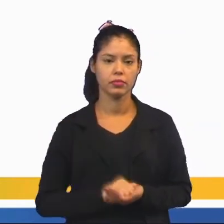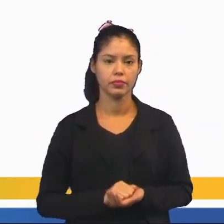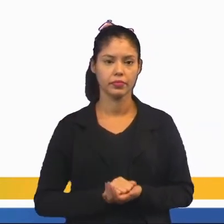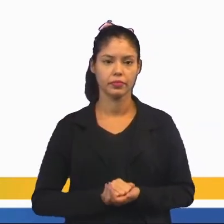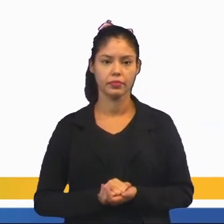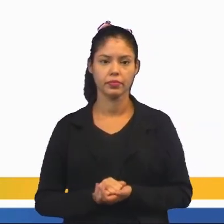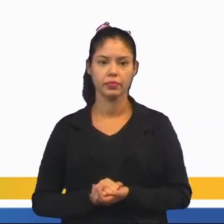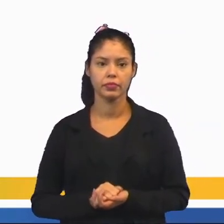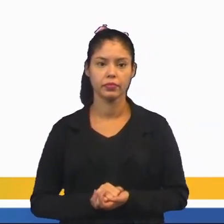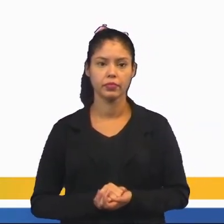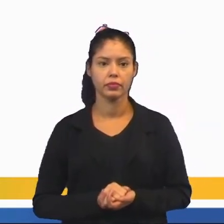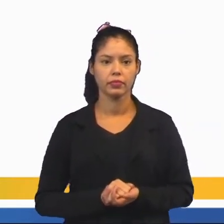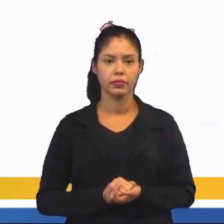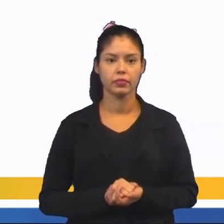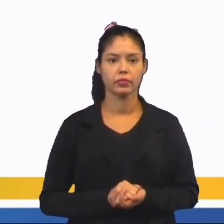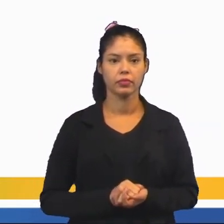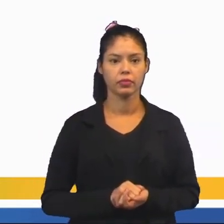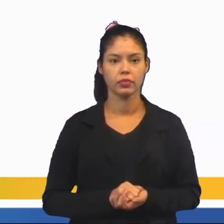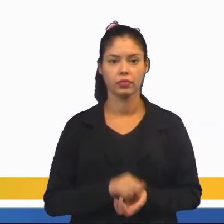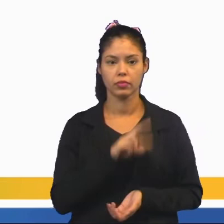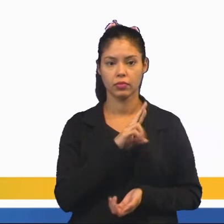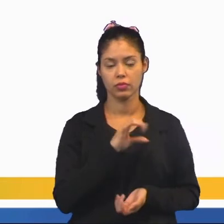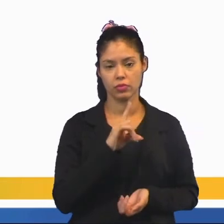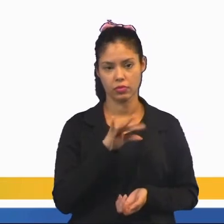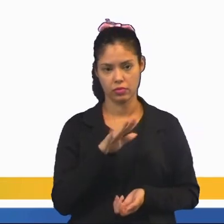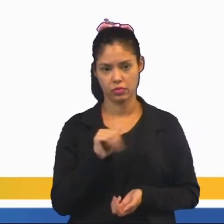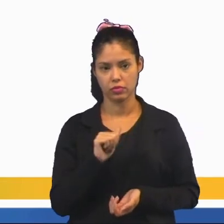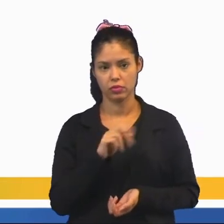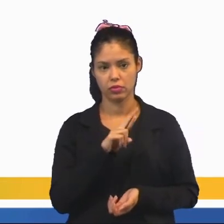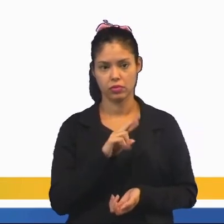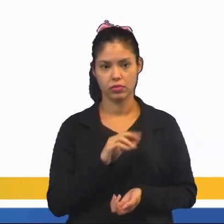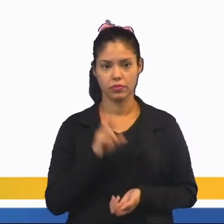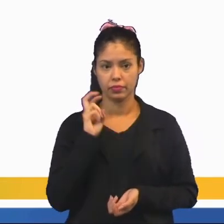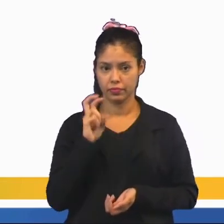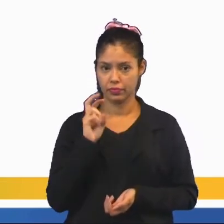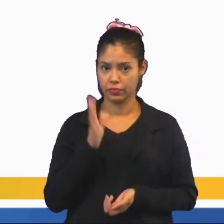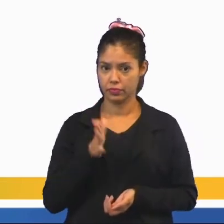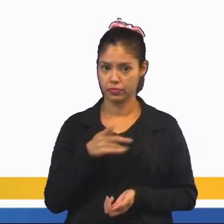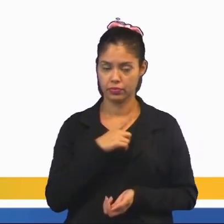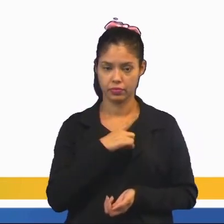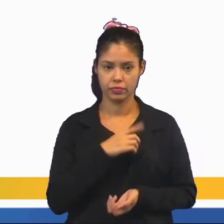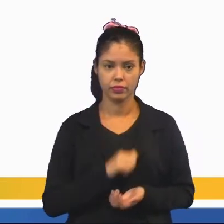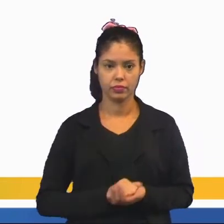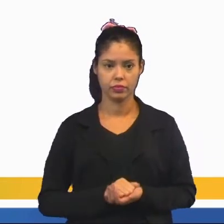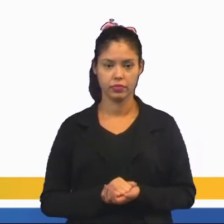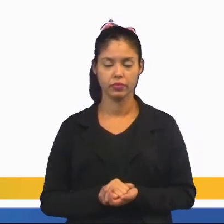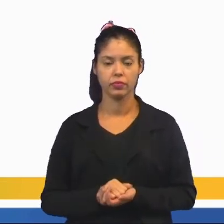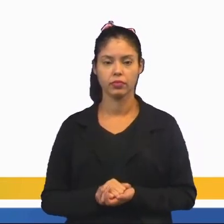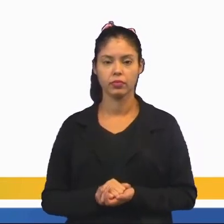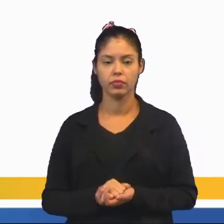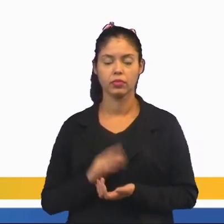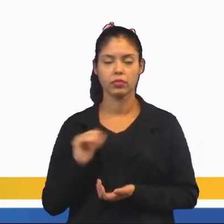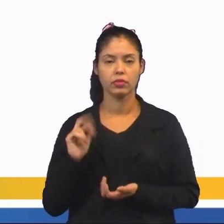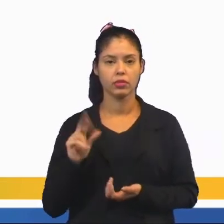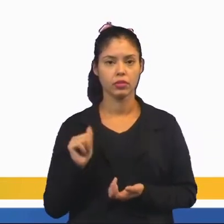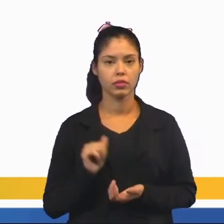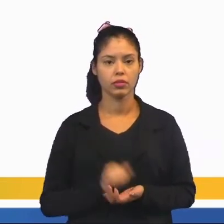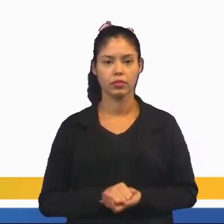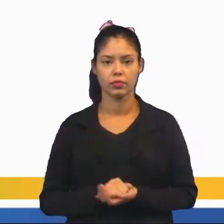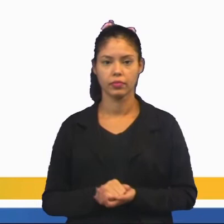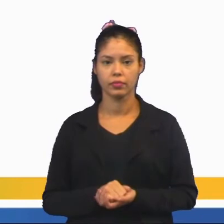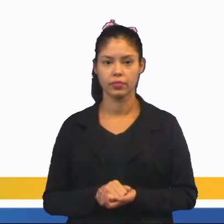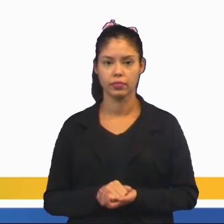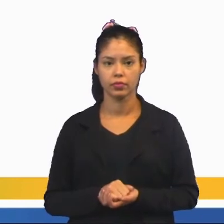coroa, não é? Olha só, mais uma, né? 5 já mais aí, Coroa, mais coroa, mais